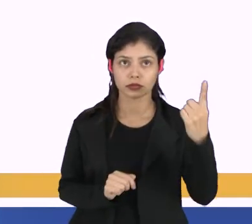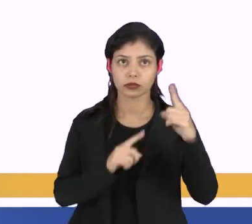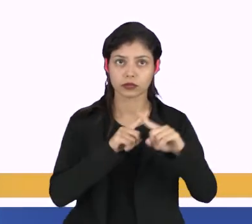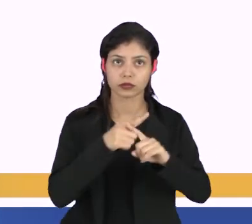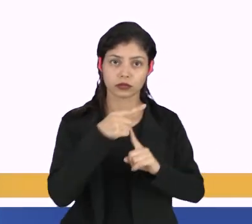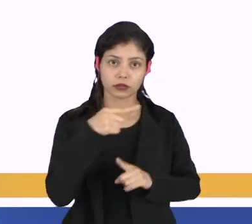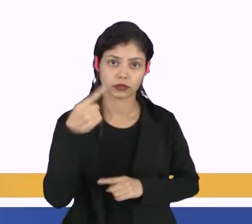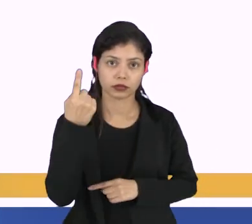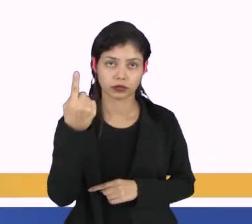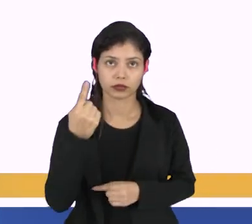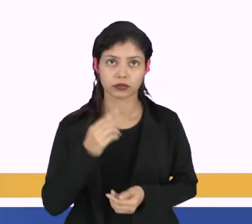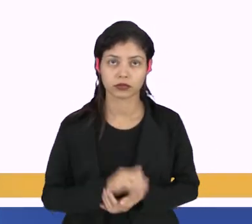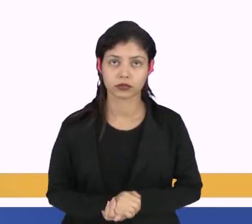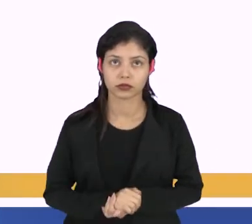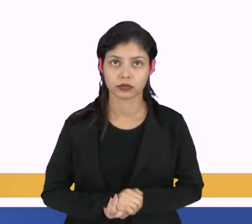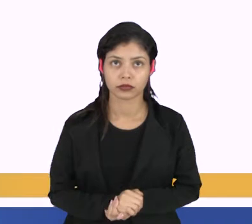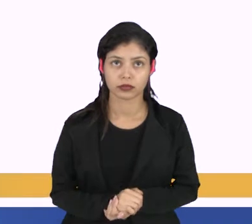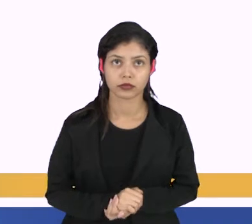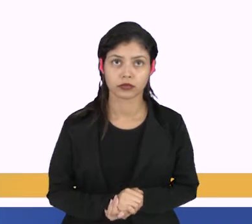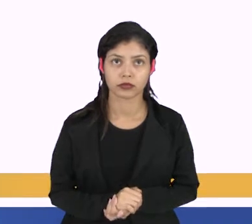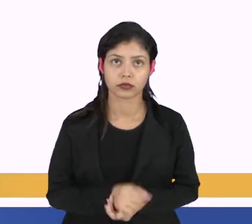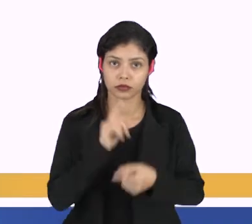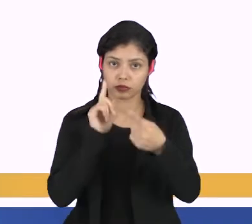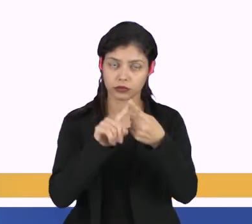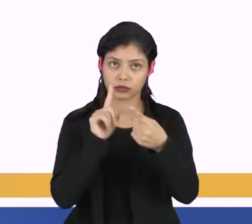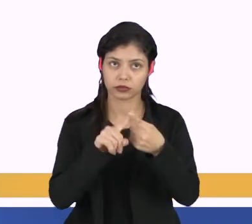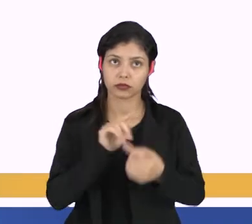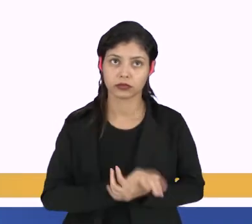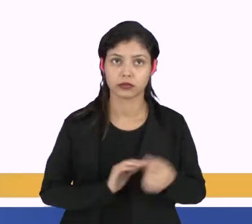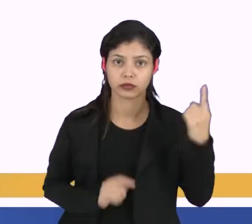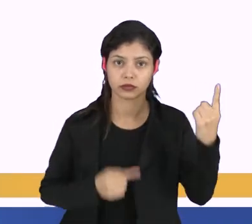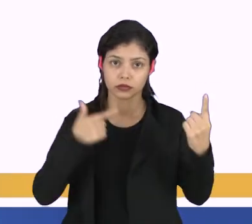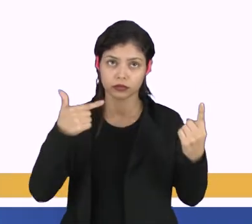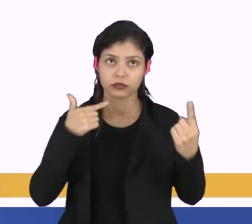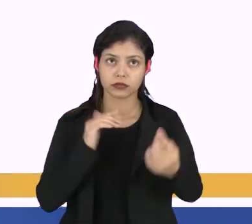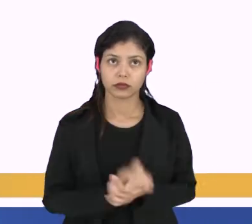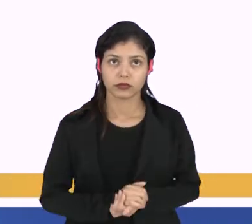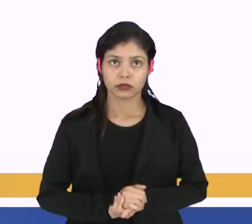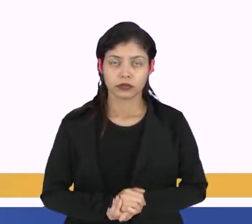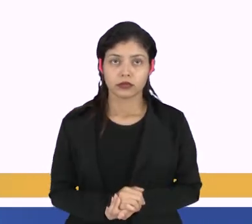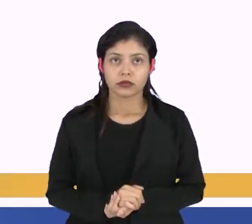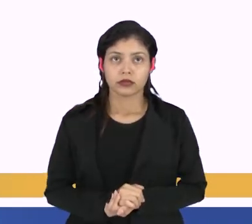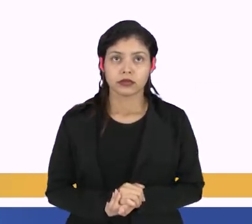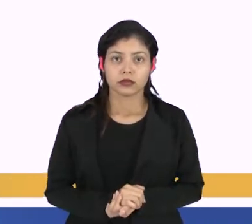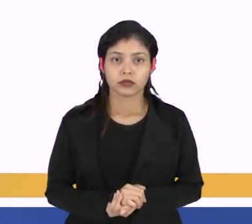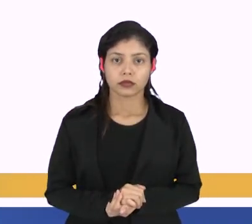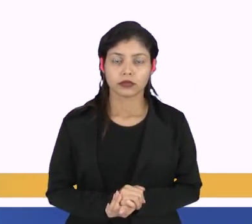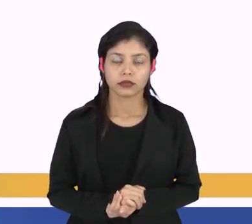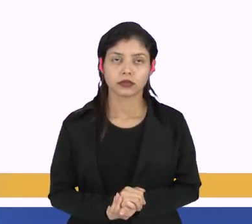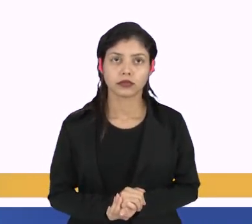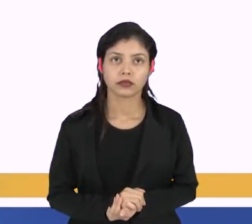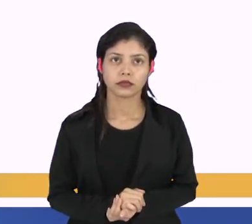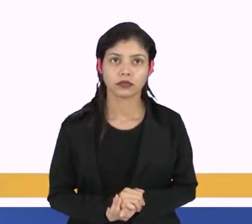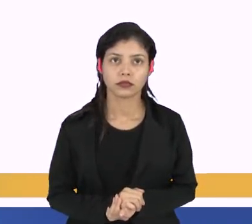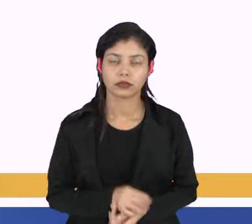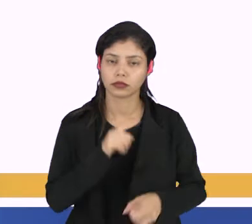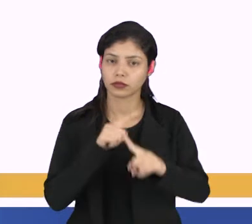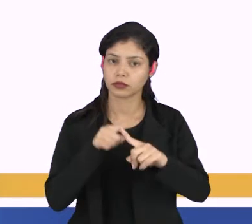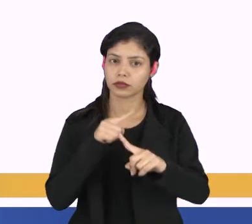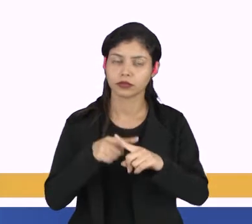Observe que eu tenho os elementos 1 e 2 da primeira matriz na primeira linha e vou